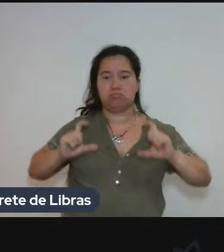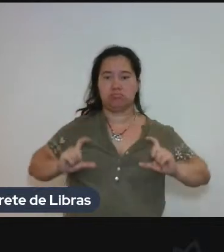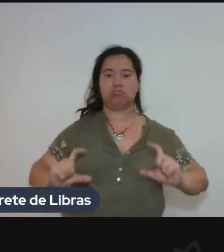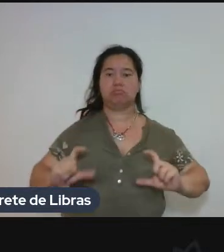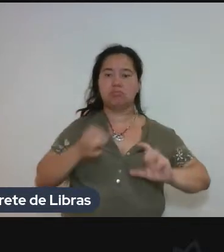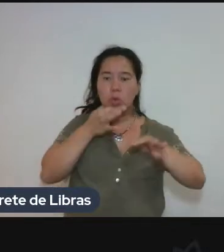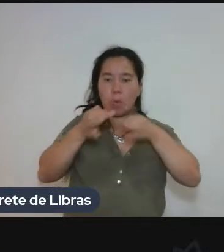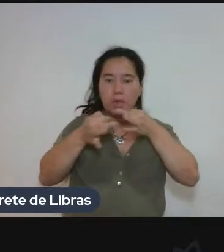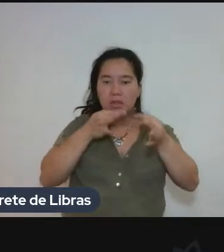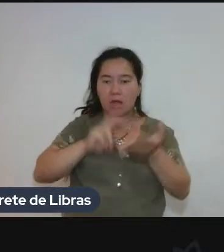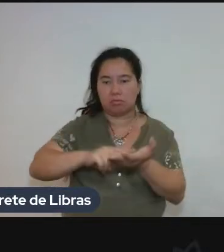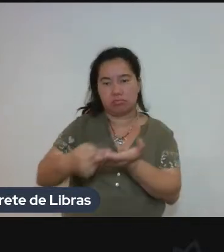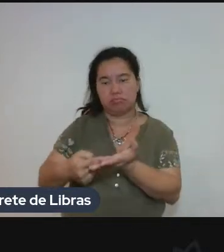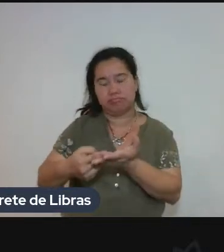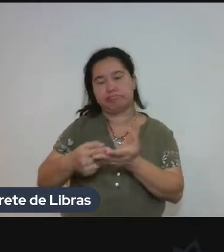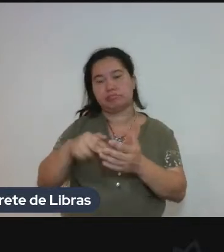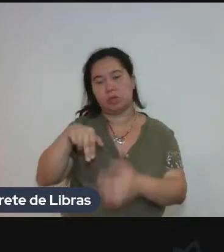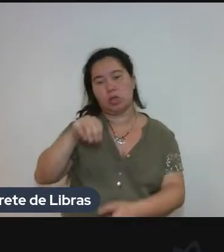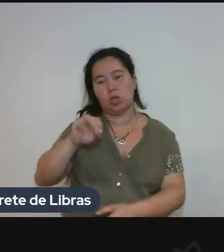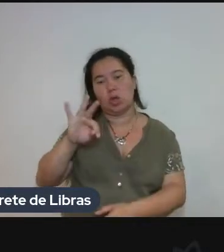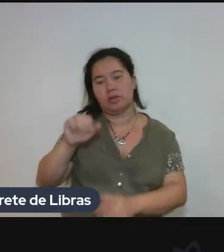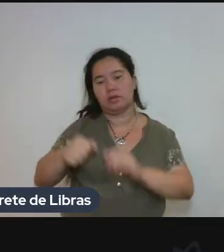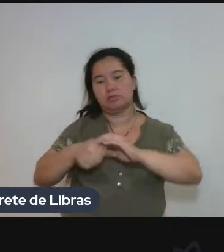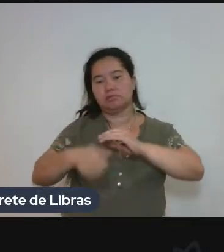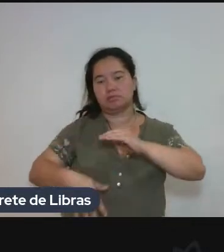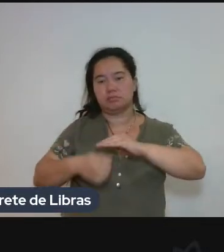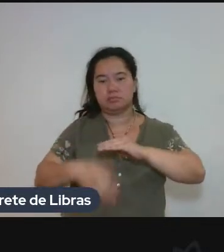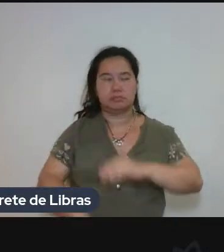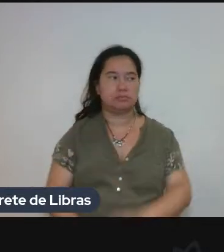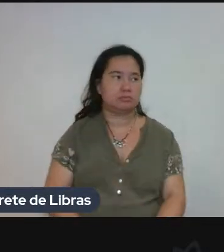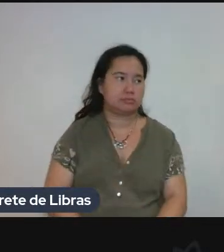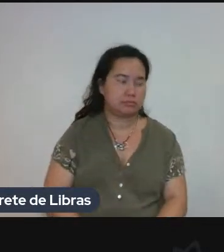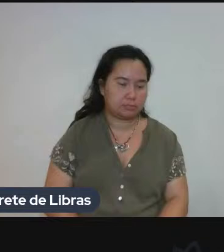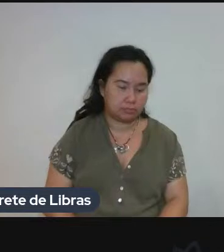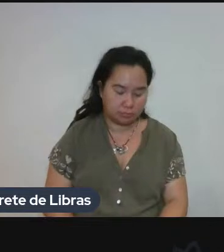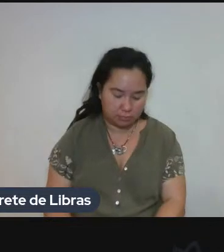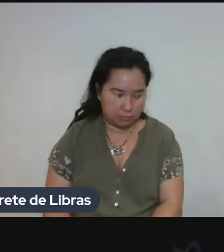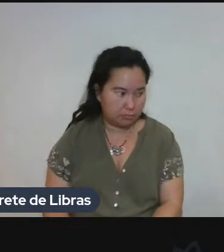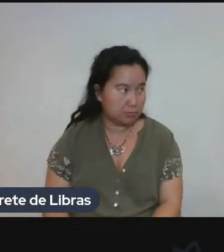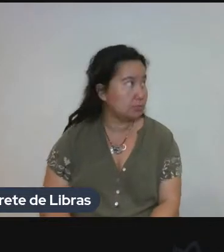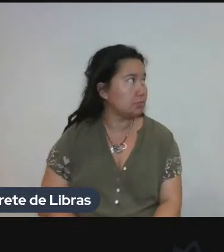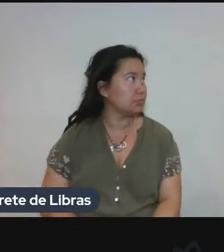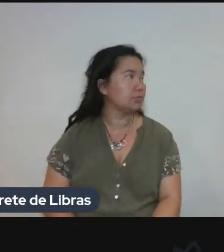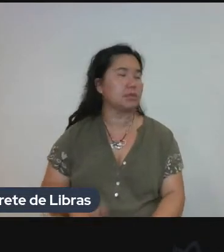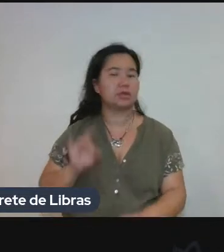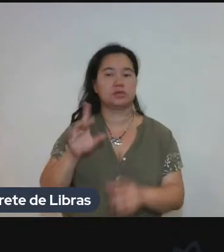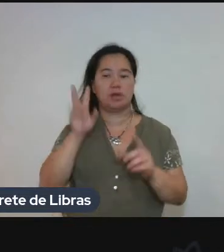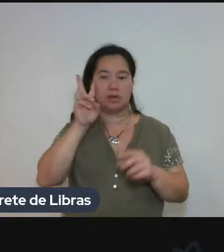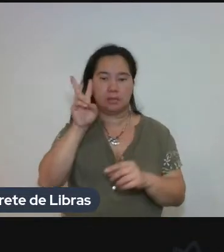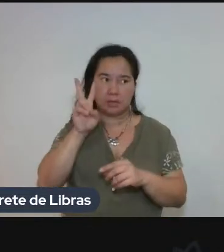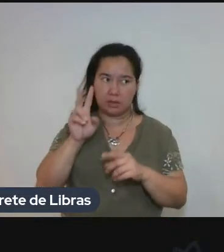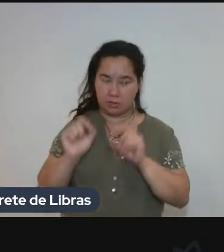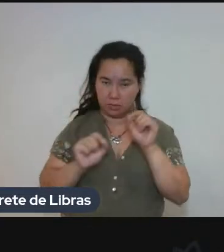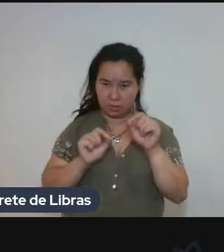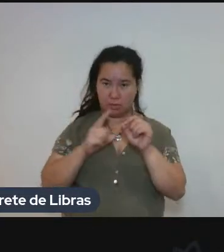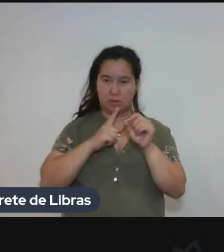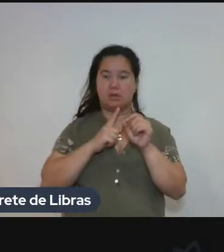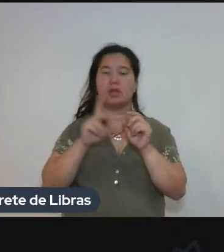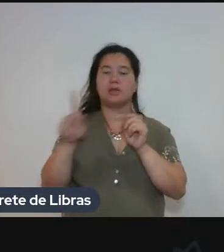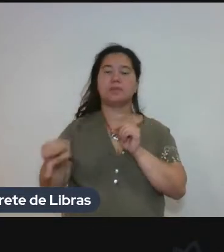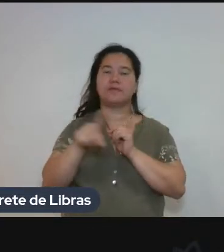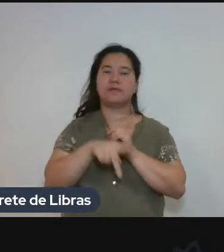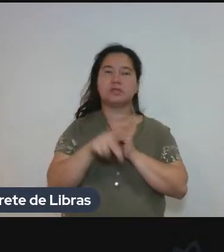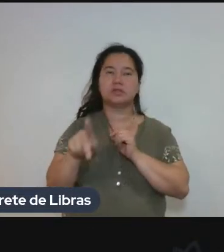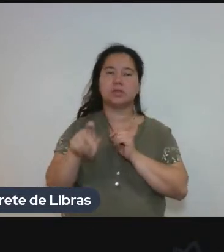Lembrando, só fazendo um complemento, o Pedro Leodoro, né? É um amigo pessoal. Ele é professor do curso de